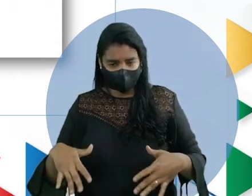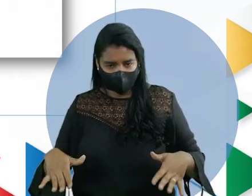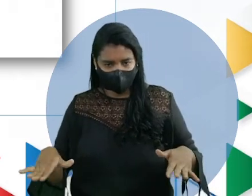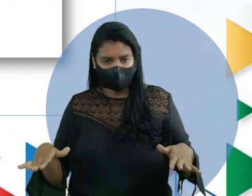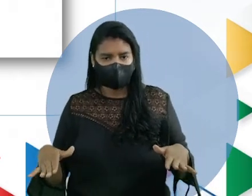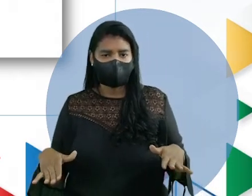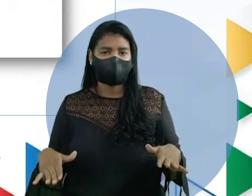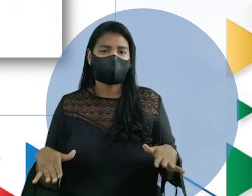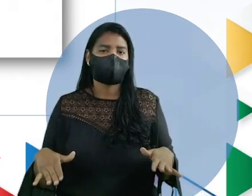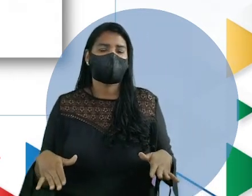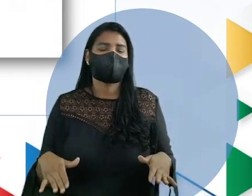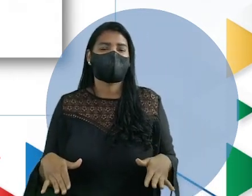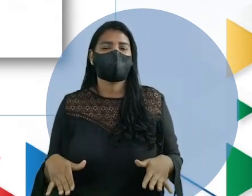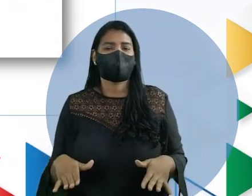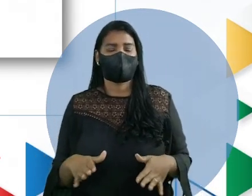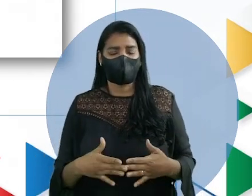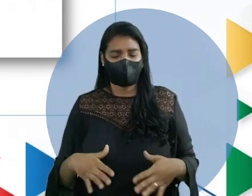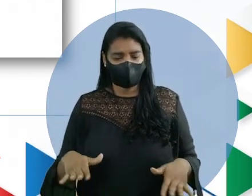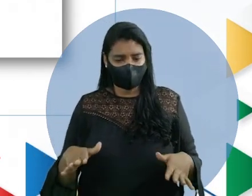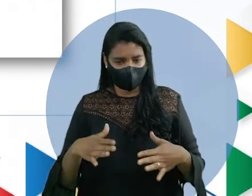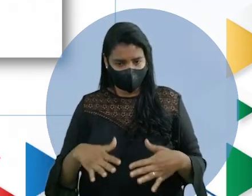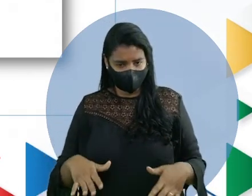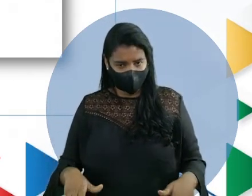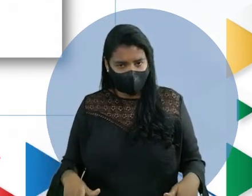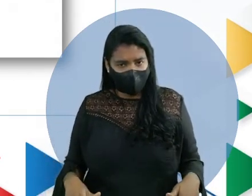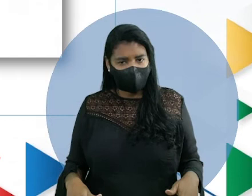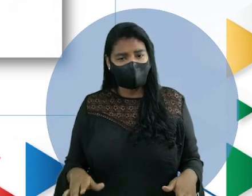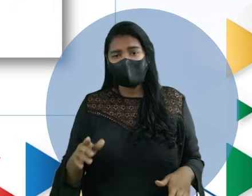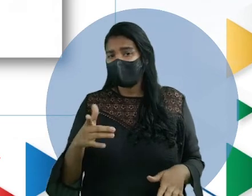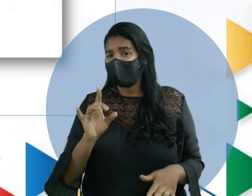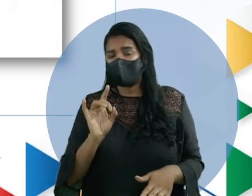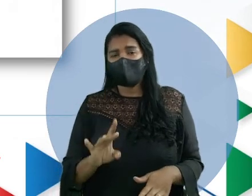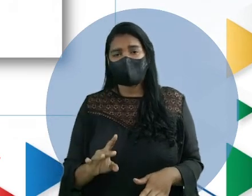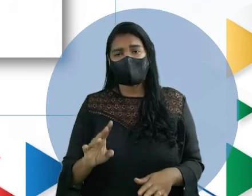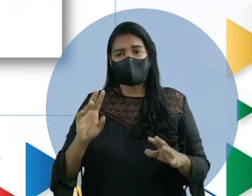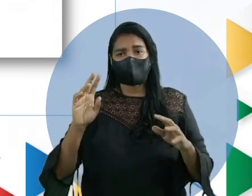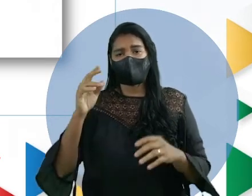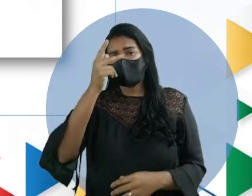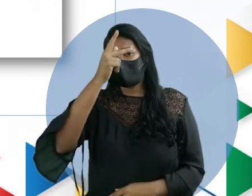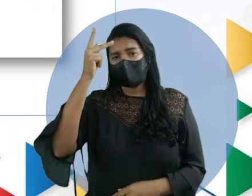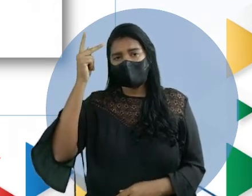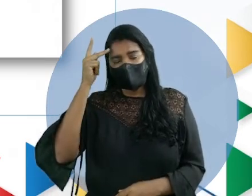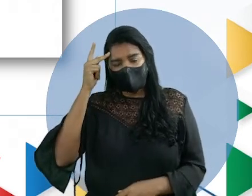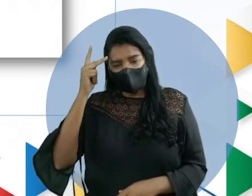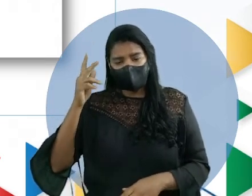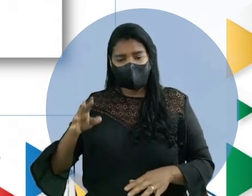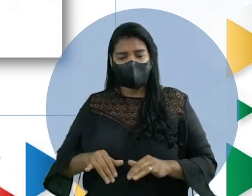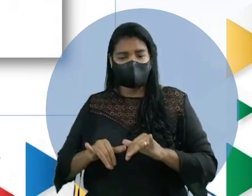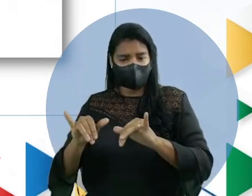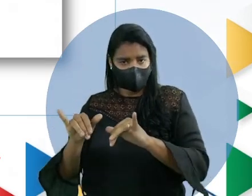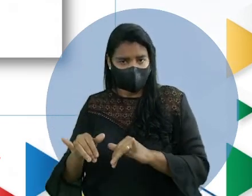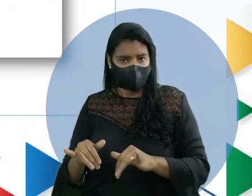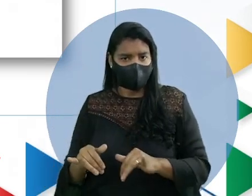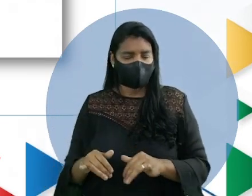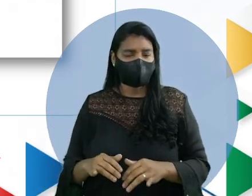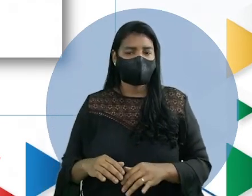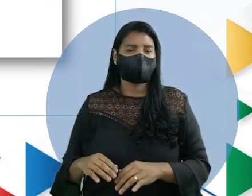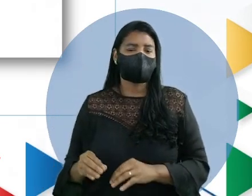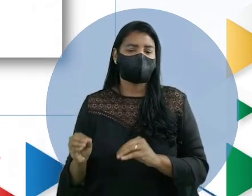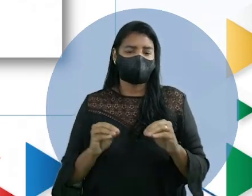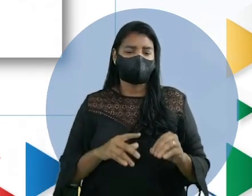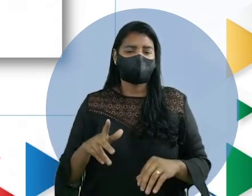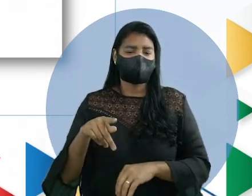para navegação. Com as embarcações, não só de pessoas, para também levar mercadorias. Vamos lá. Letra A,